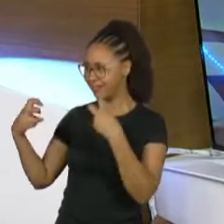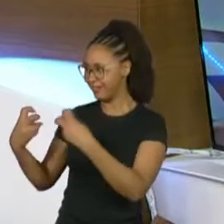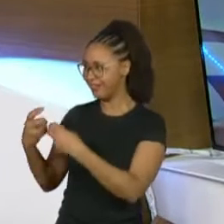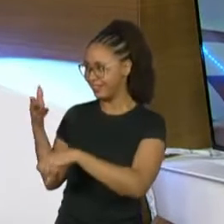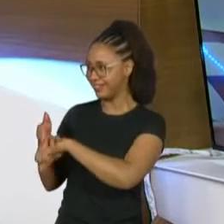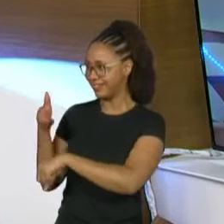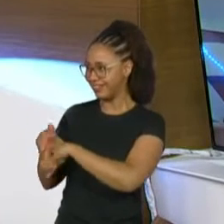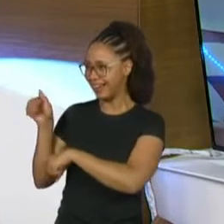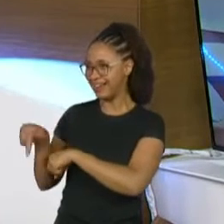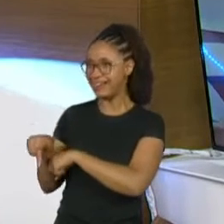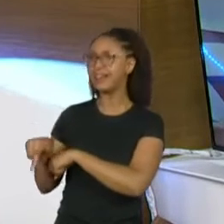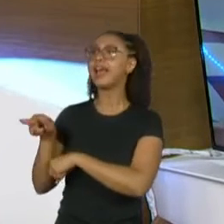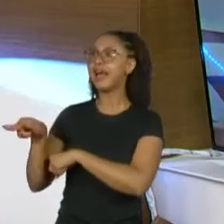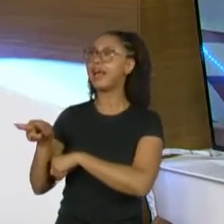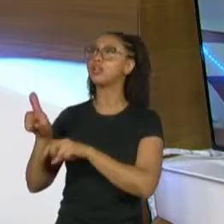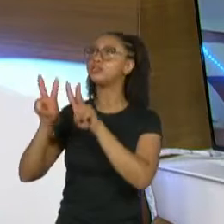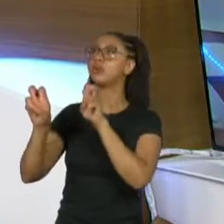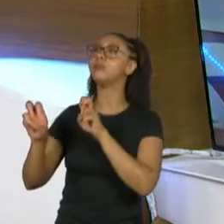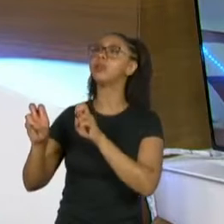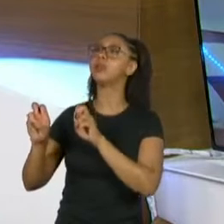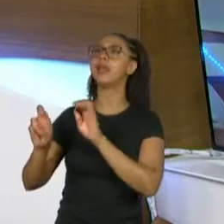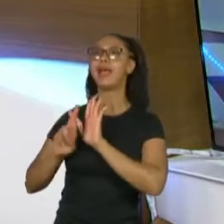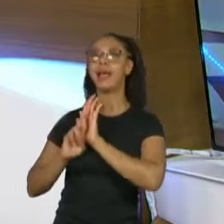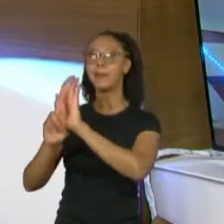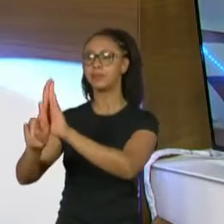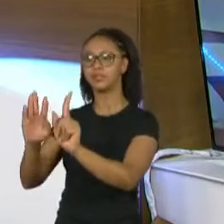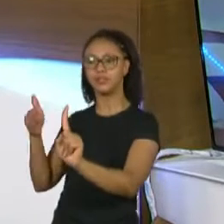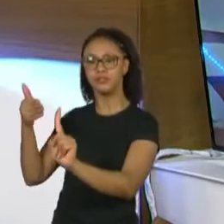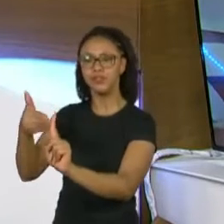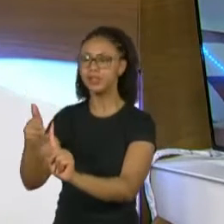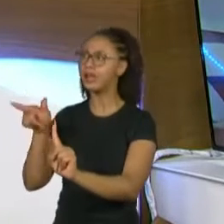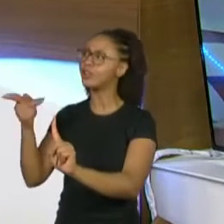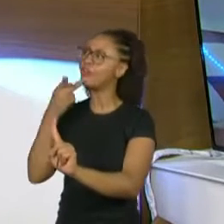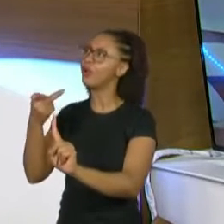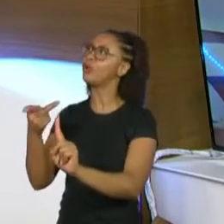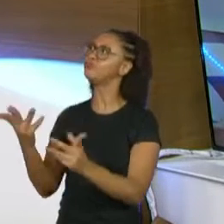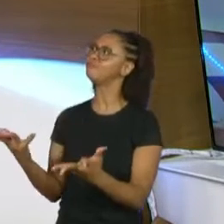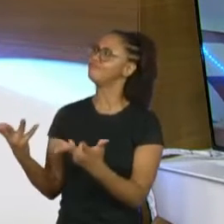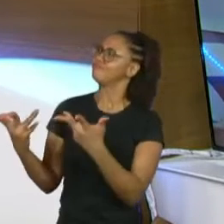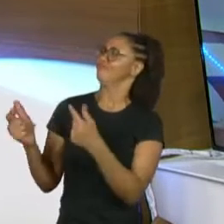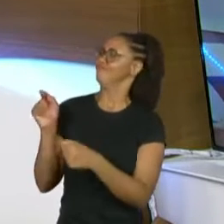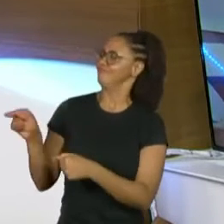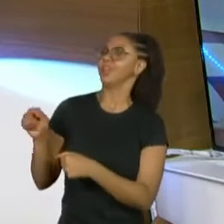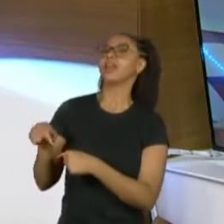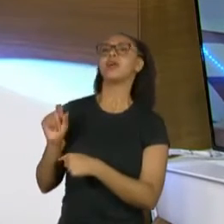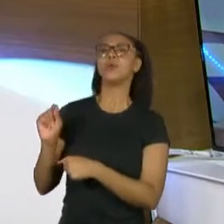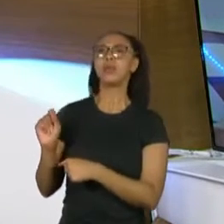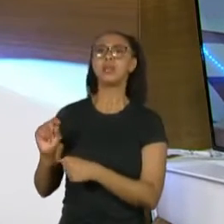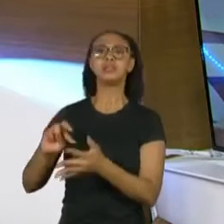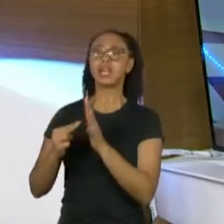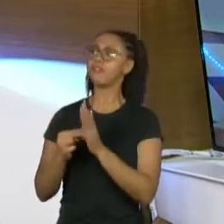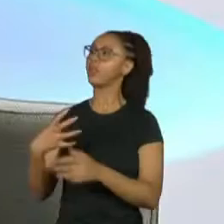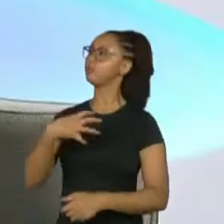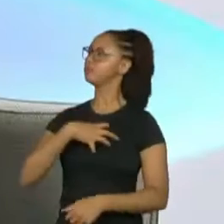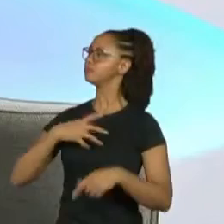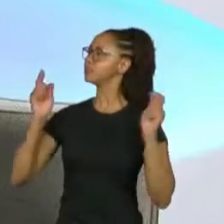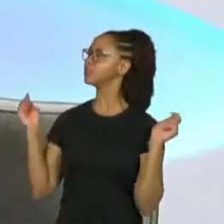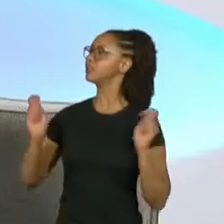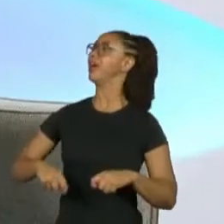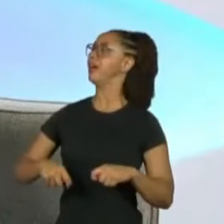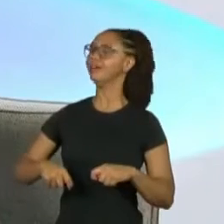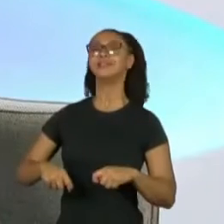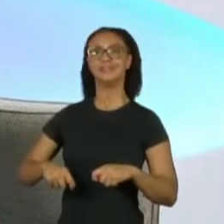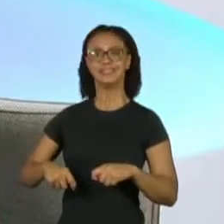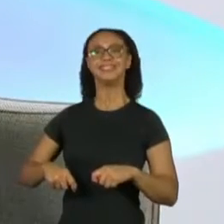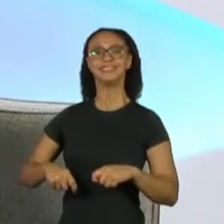representatividade, ela definiu de uma forma que eu achei genial, que nada mais é do que a gente se sentir possível, né?